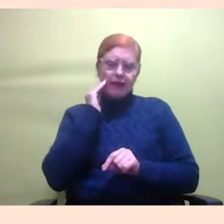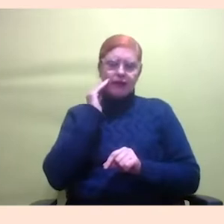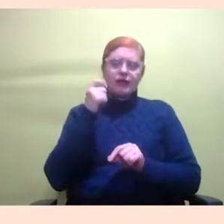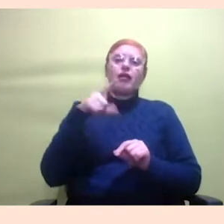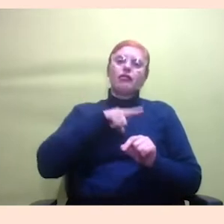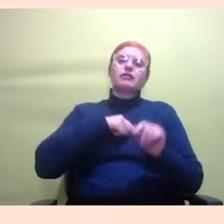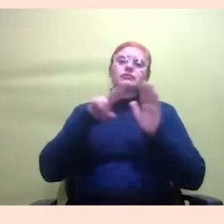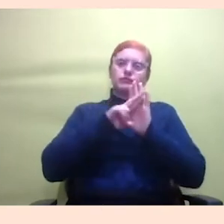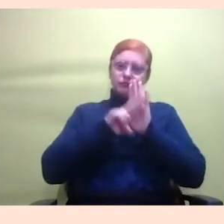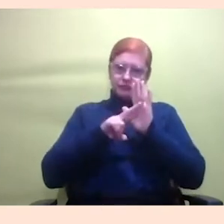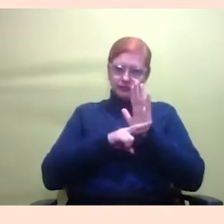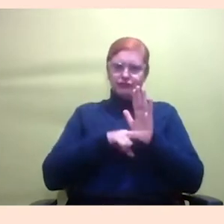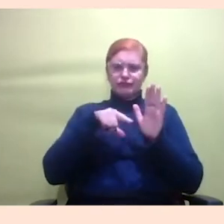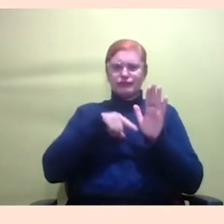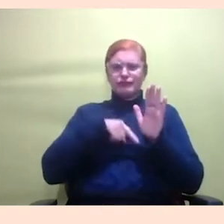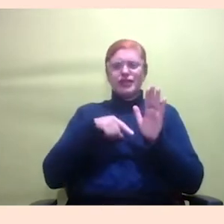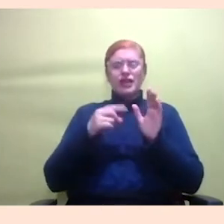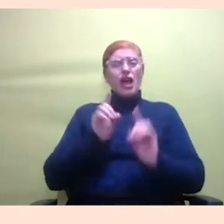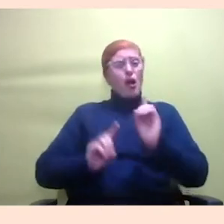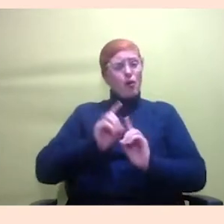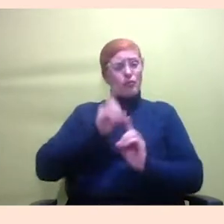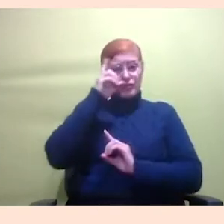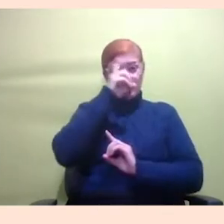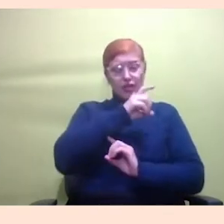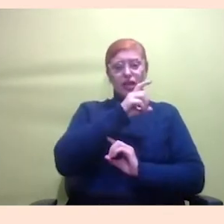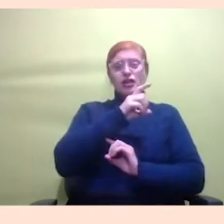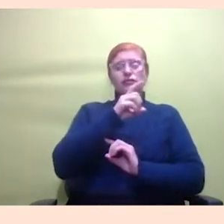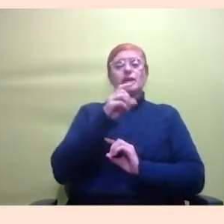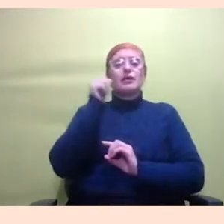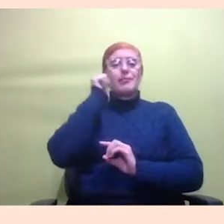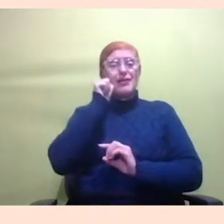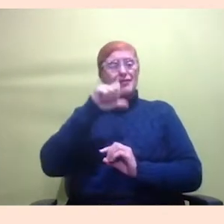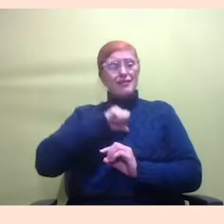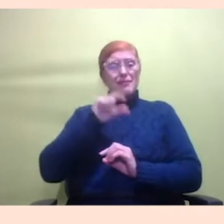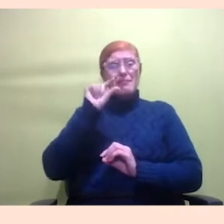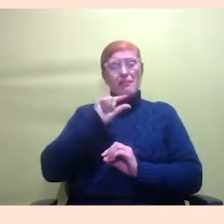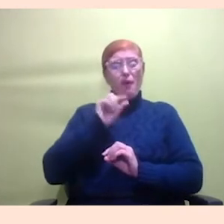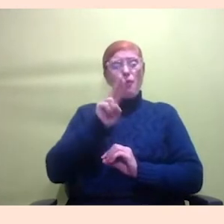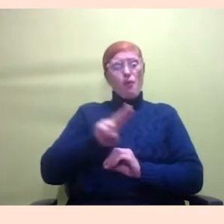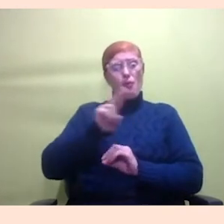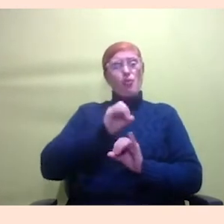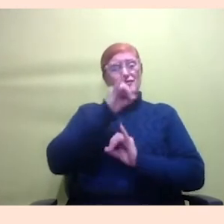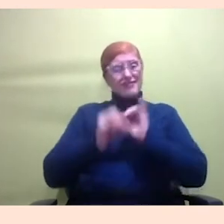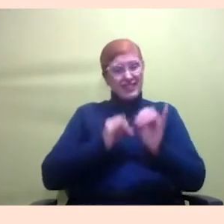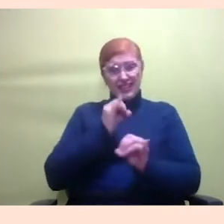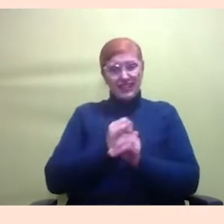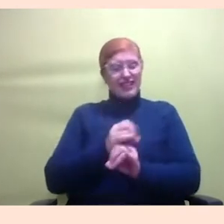dificuldades, especialmente pra mulheres que têm pouco acesso à internet, pouco uso, não têm hábito de